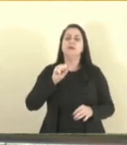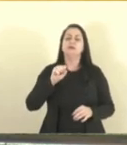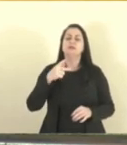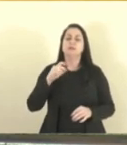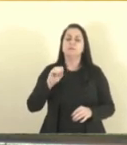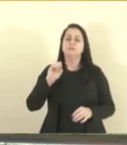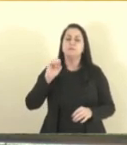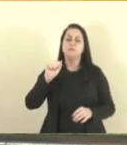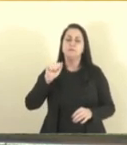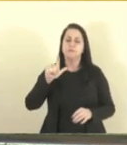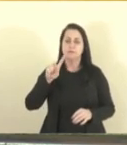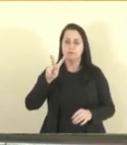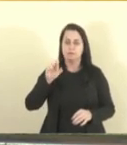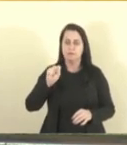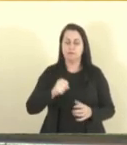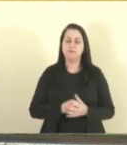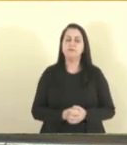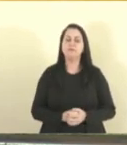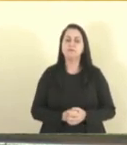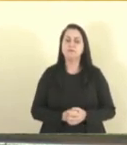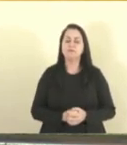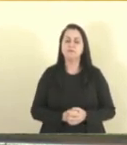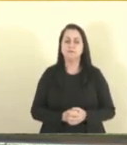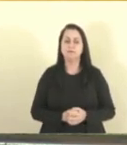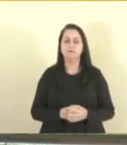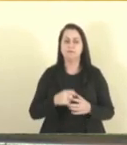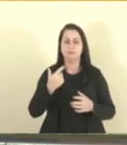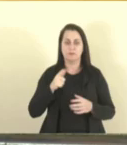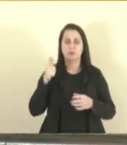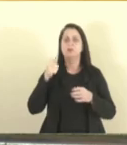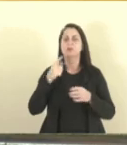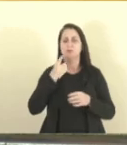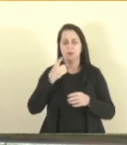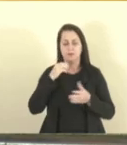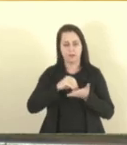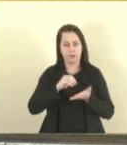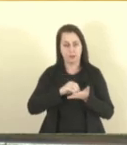coronel Welito, deputado Dari Pagun, que não registrou ainda,